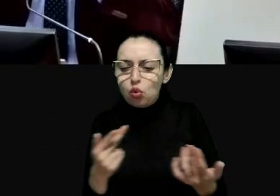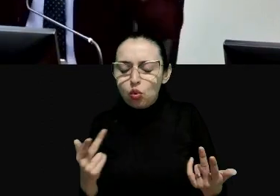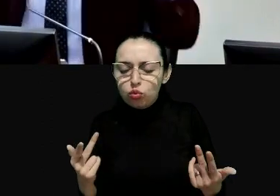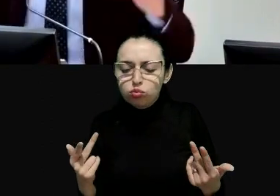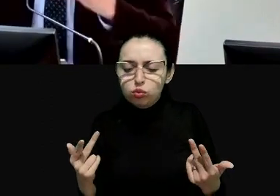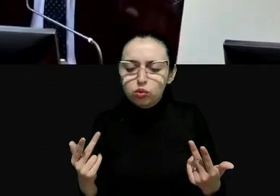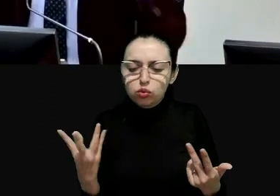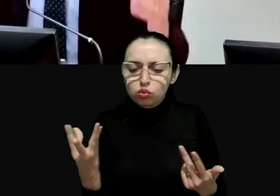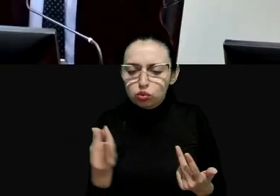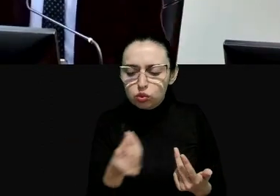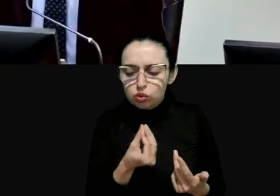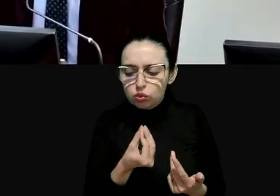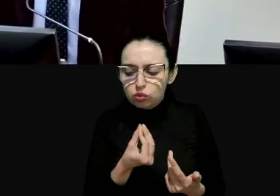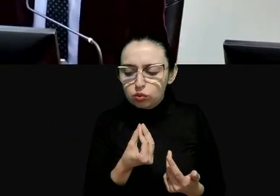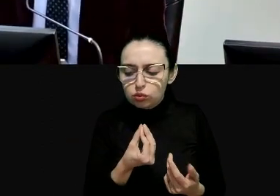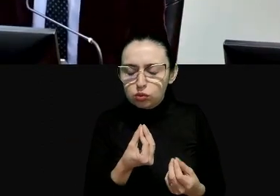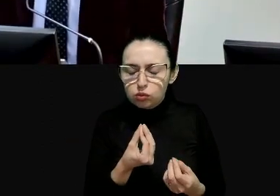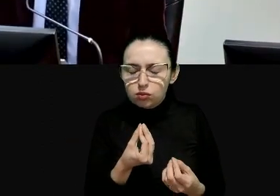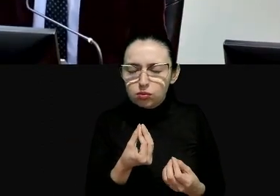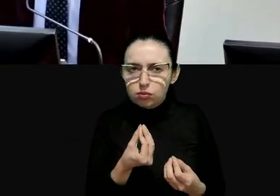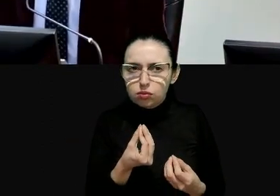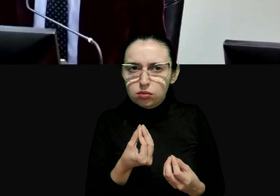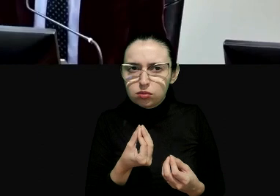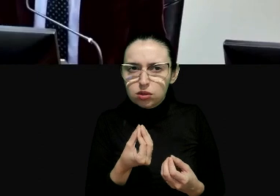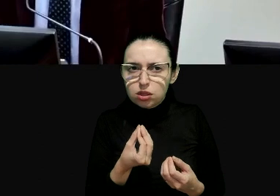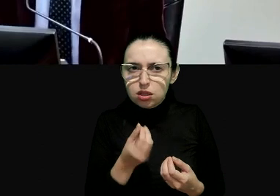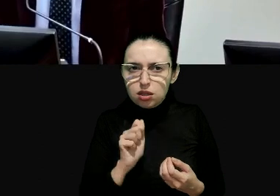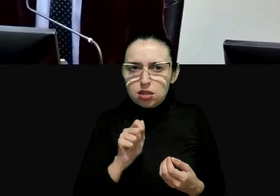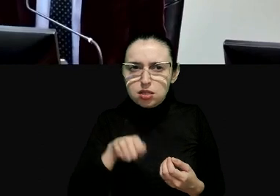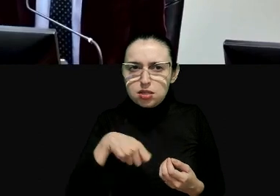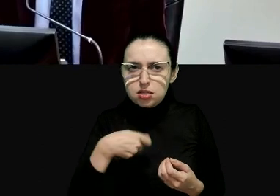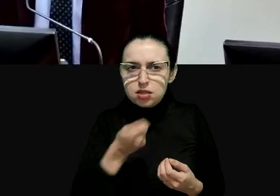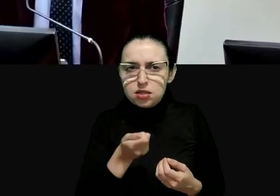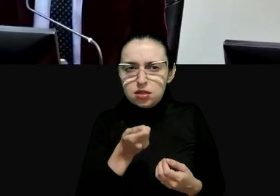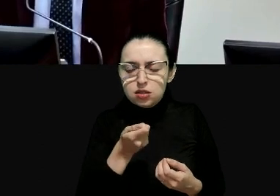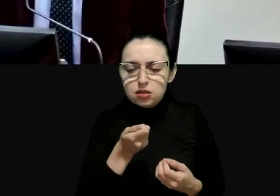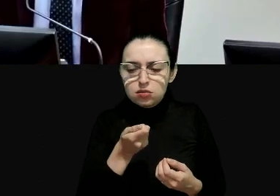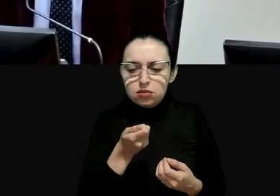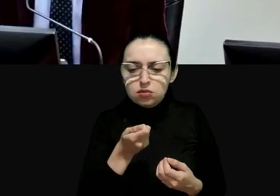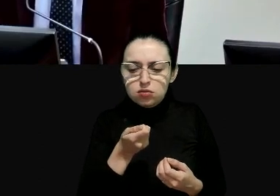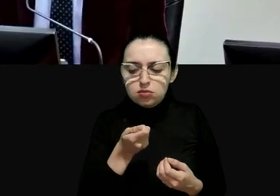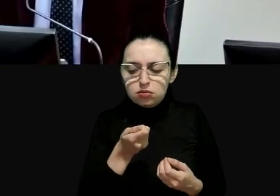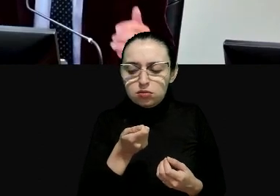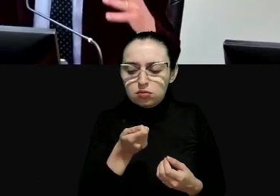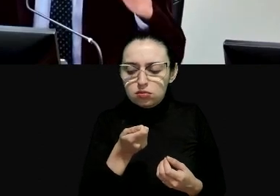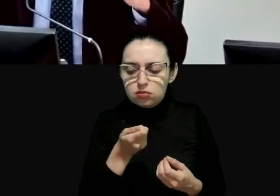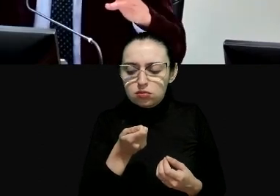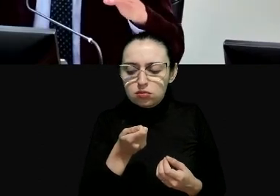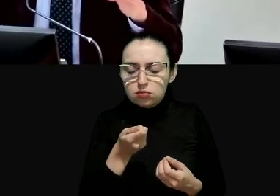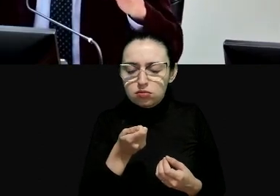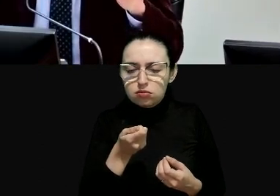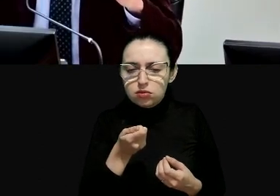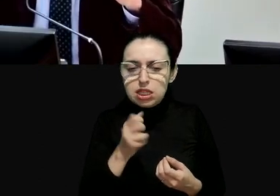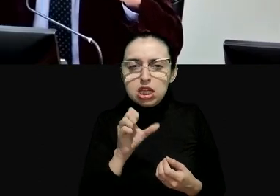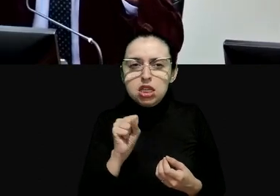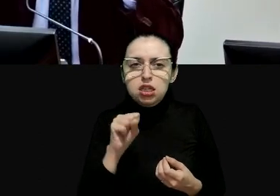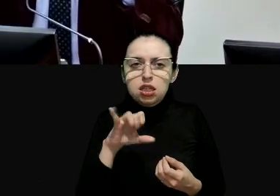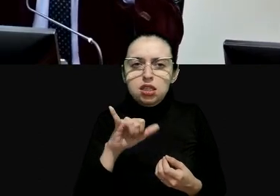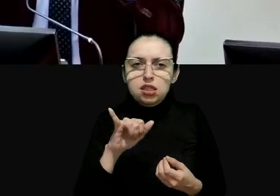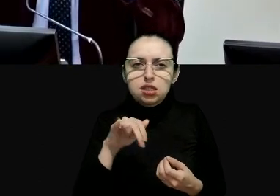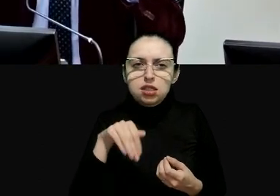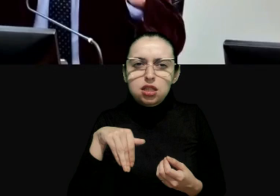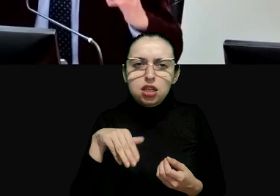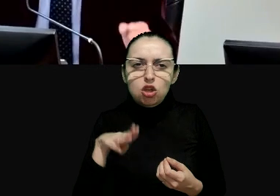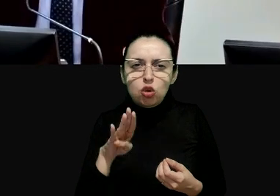o que é o símbolo do que é o qual é o símbolo